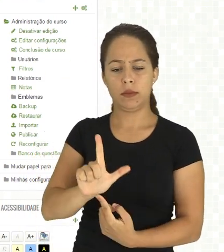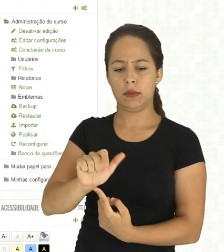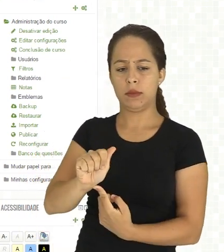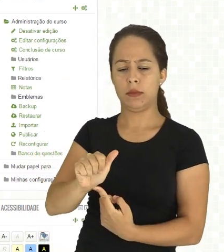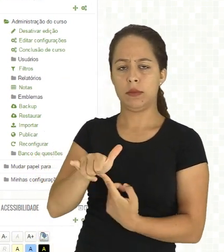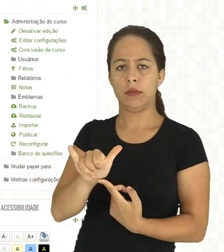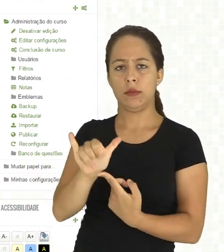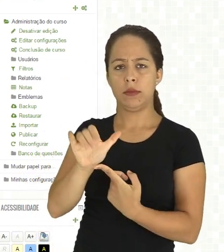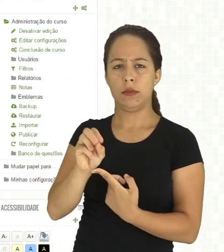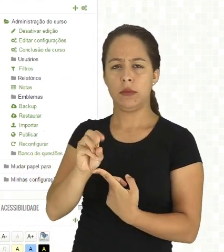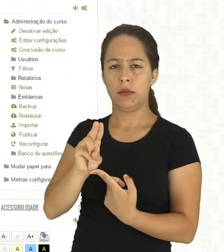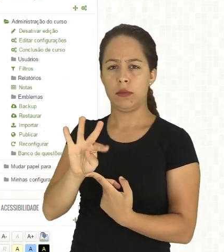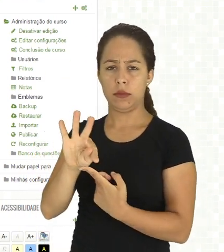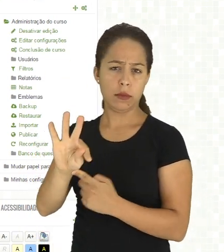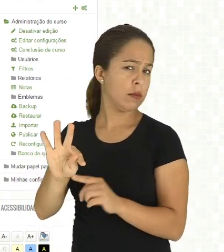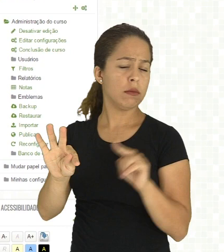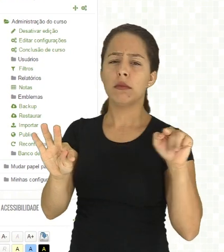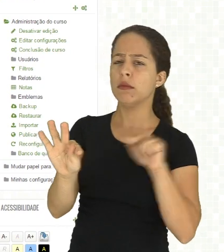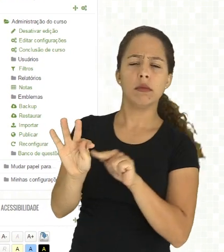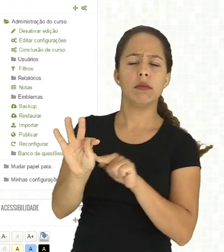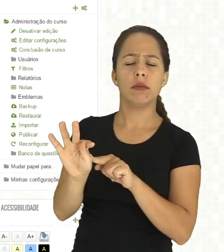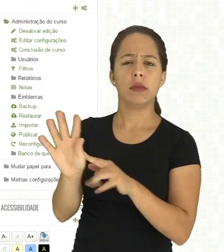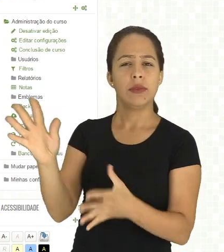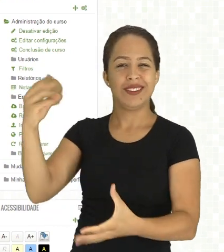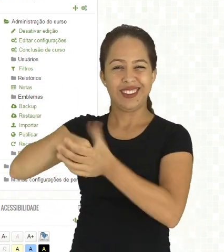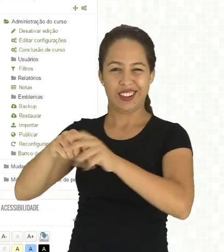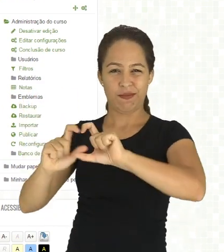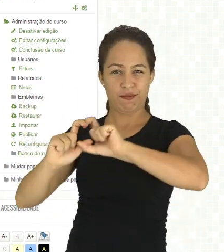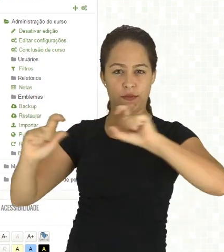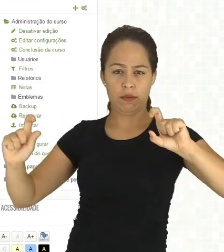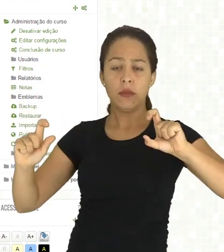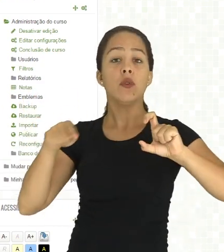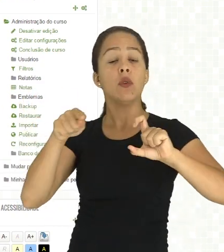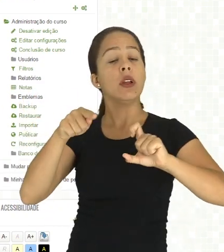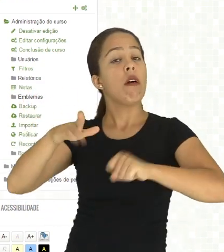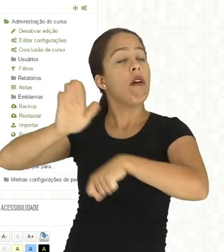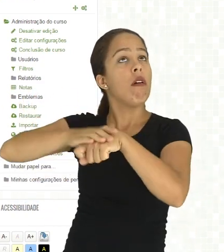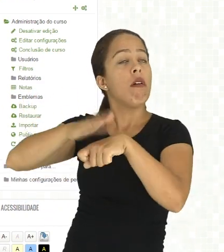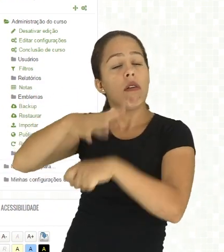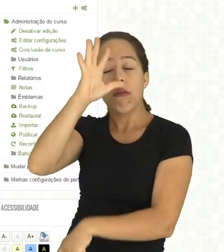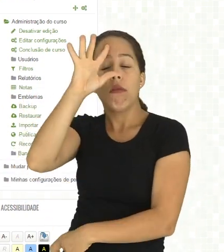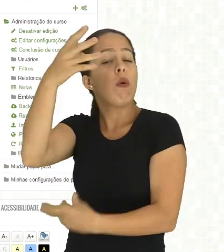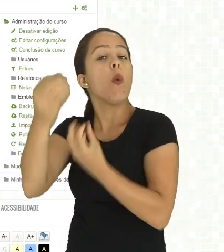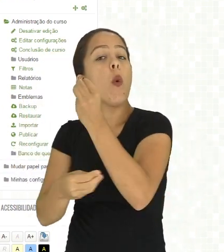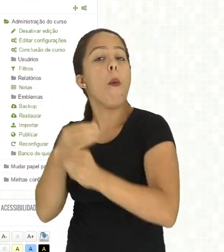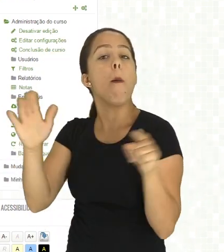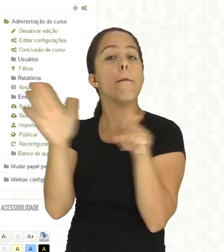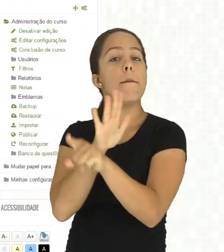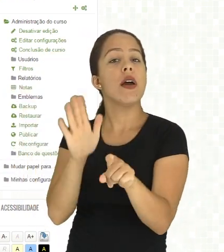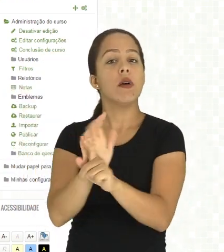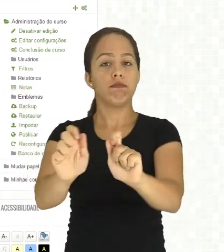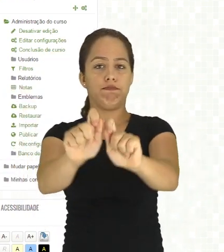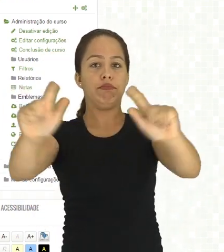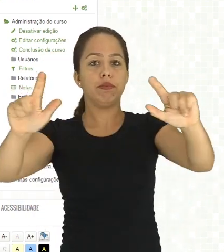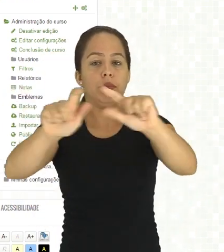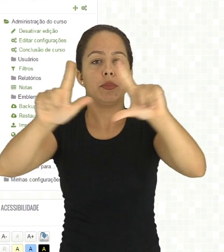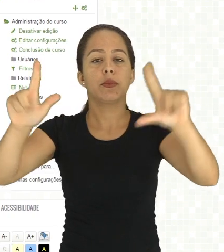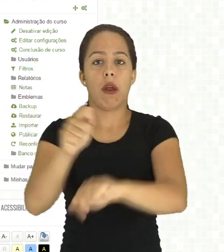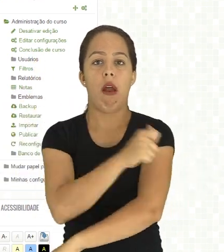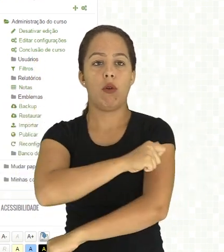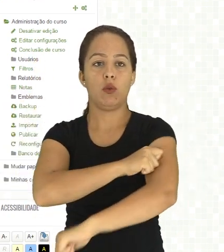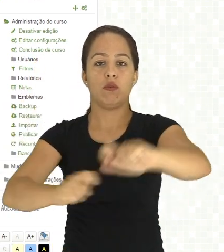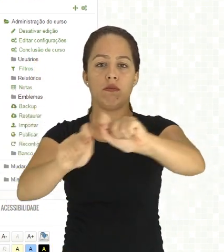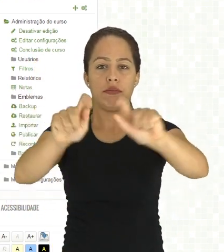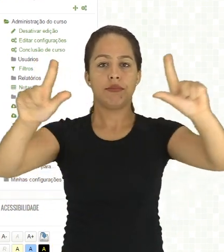Em layout, no item ordem da pergunta, você pode definir como as suas perguntas vão aparecer